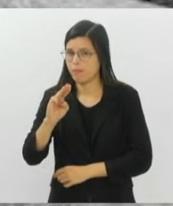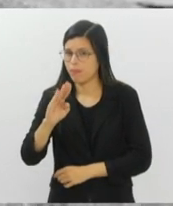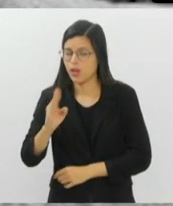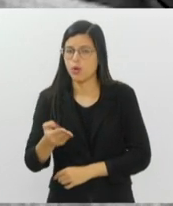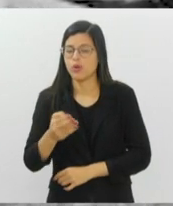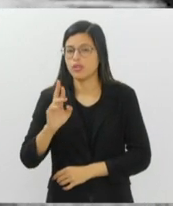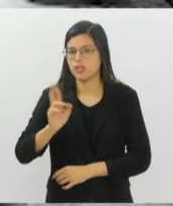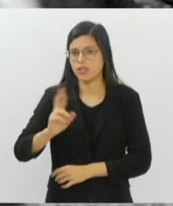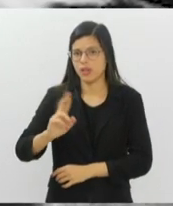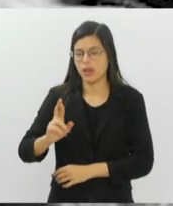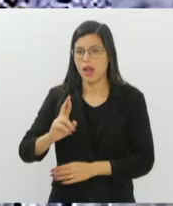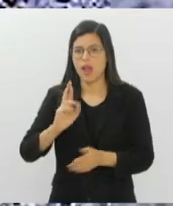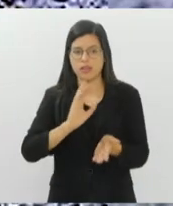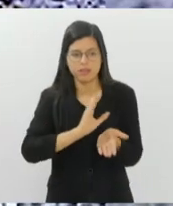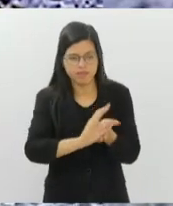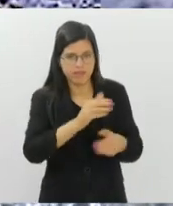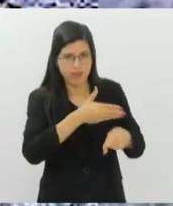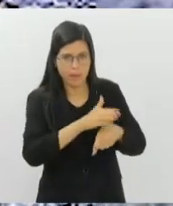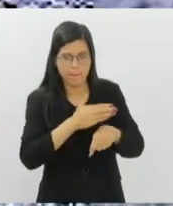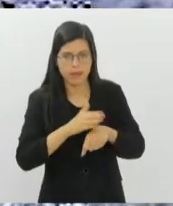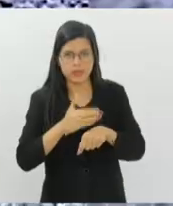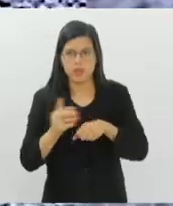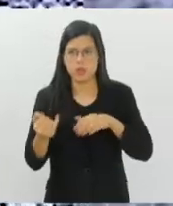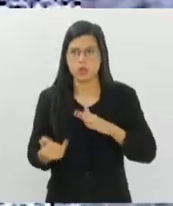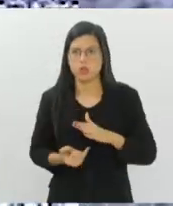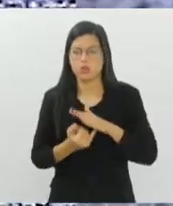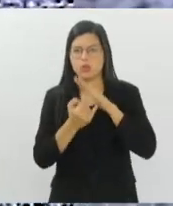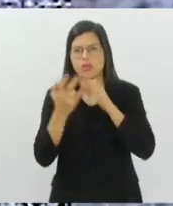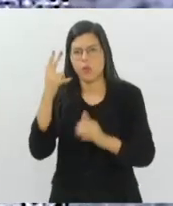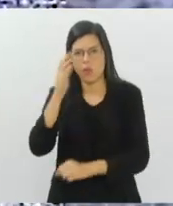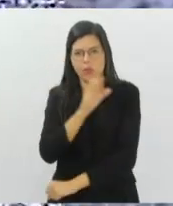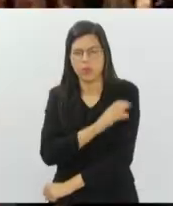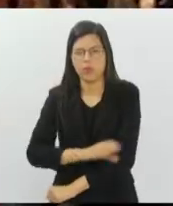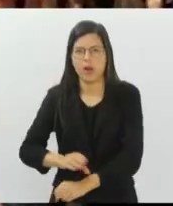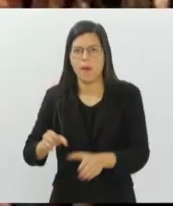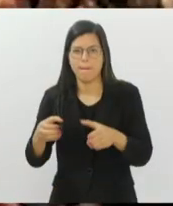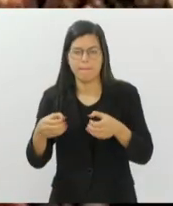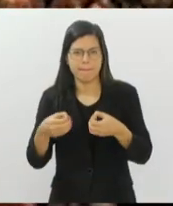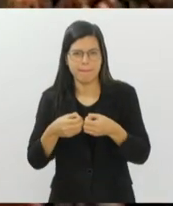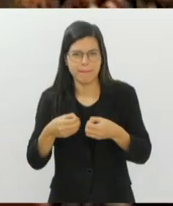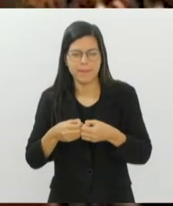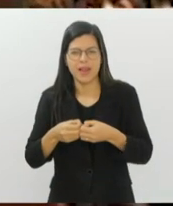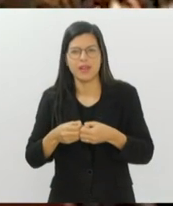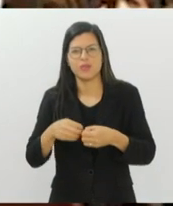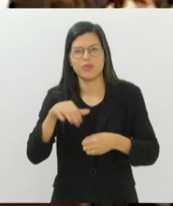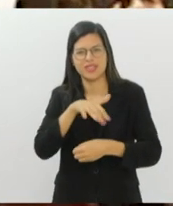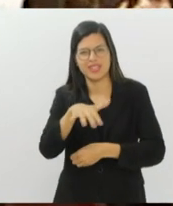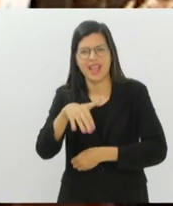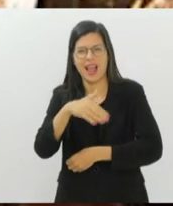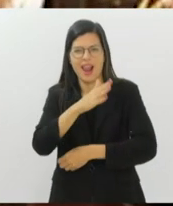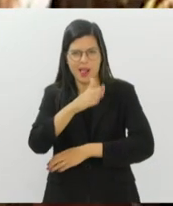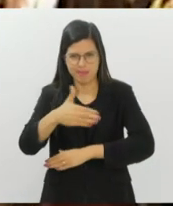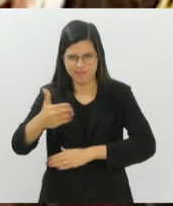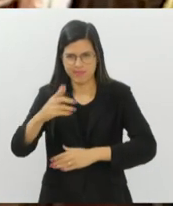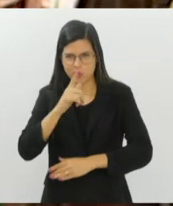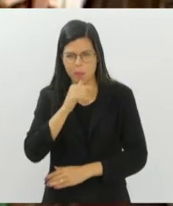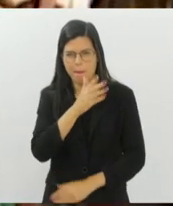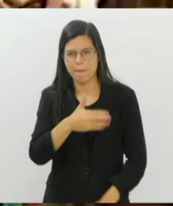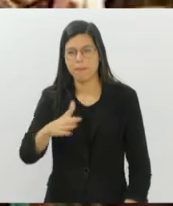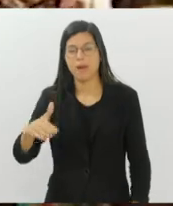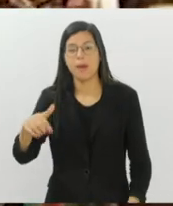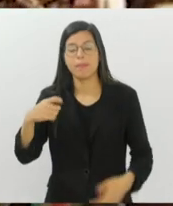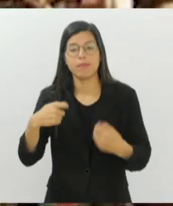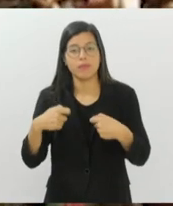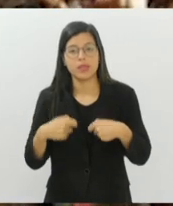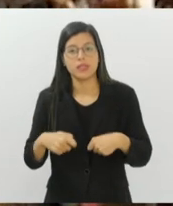capacitar instituições culturais localizadas na região portuária. Essas instituições devem criar projetos que fortaleçam